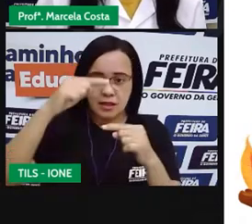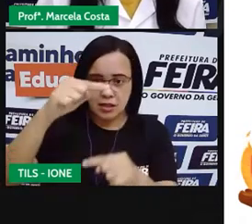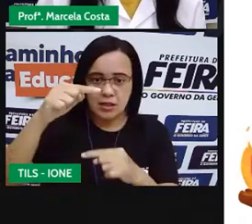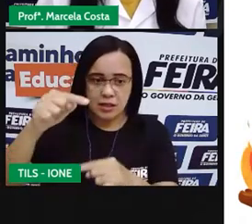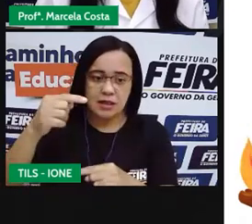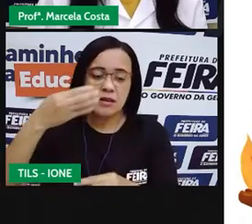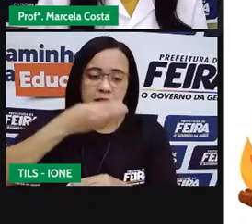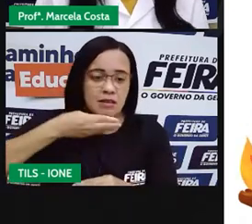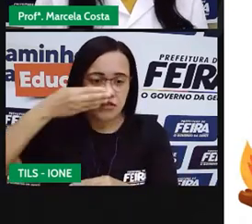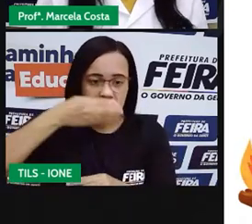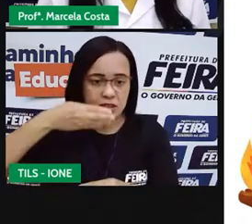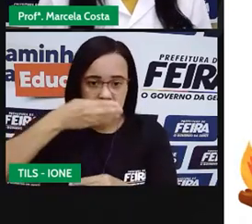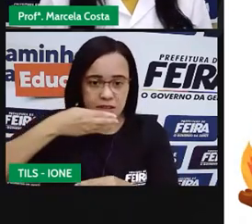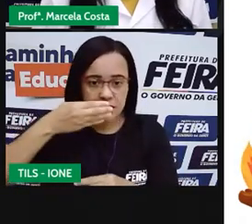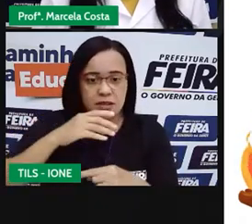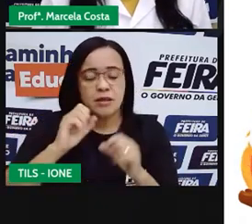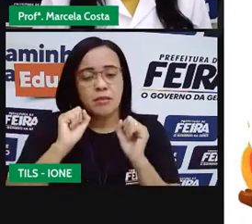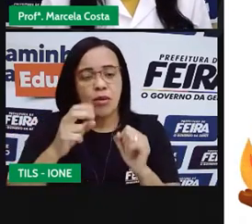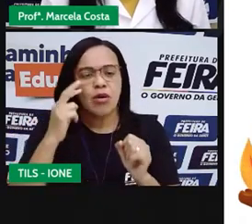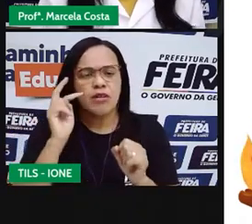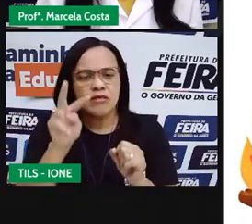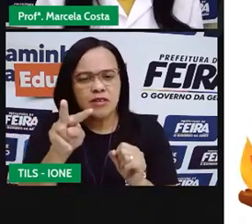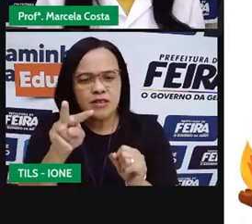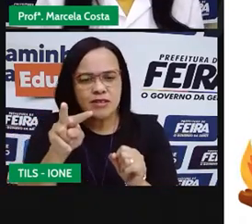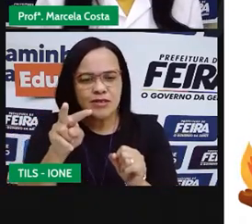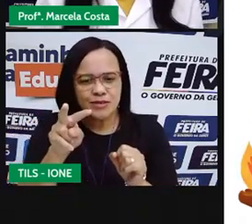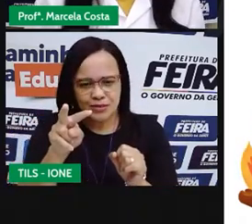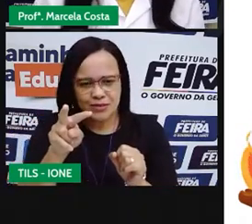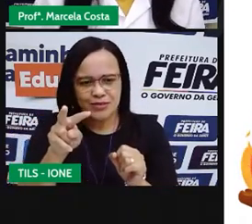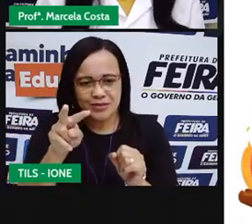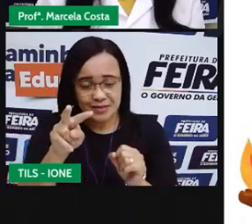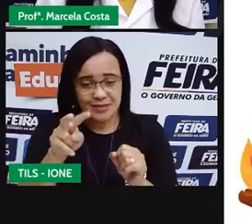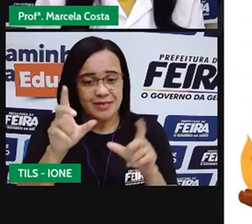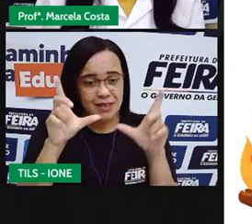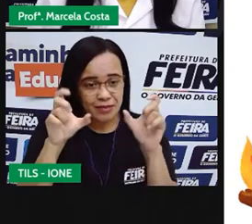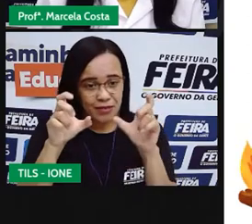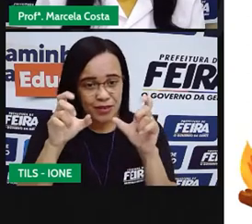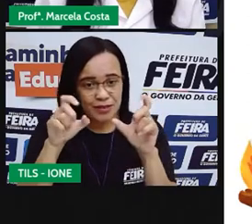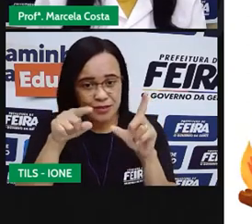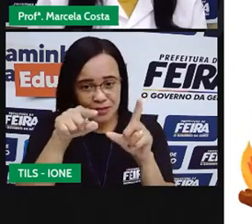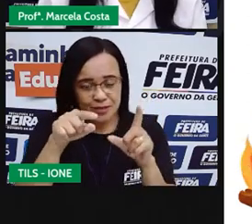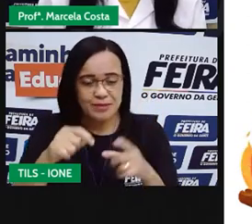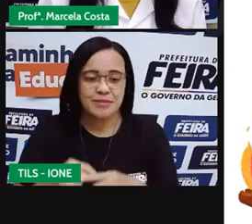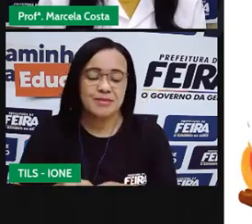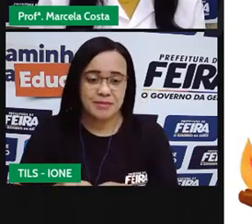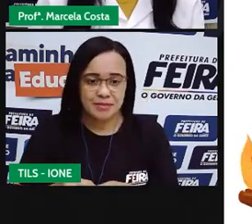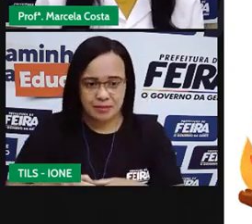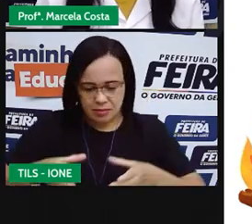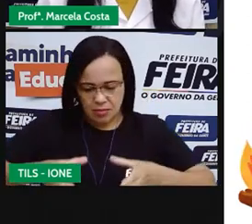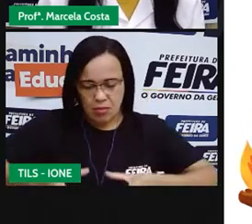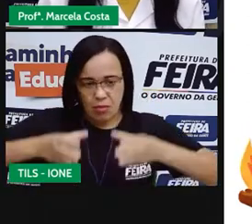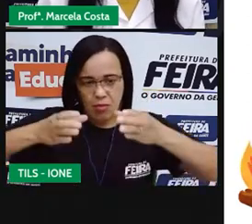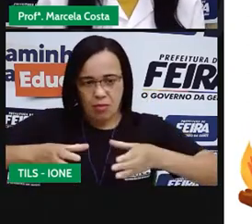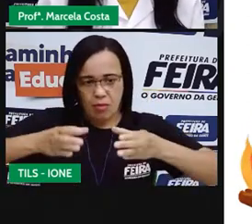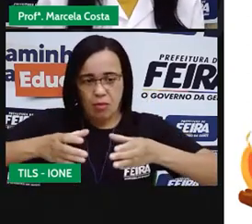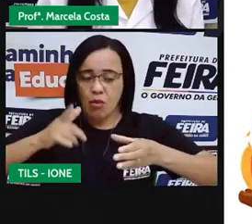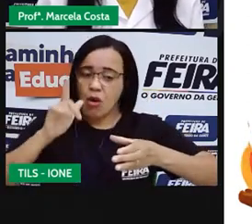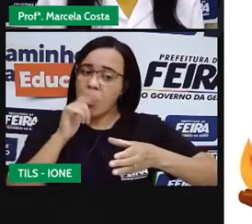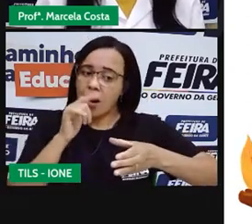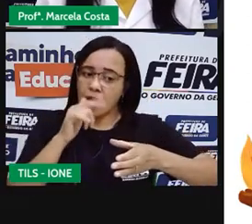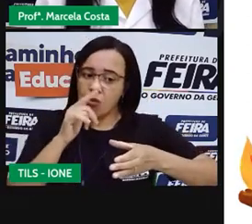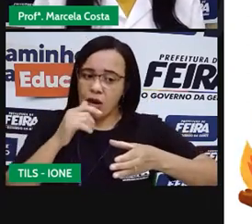garrafa, assim como está mostrando na imagem. Essas tampinhas são colocadas em um recipiente com água